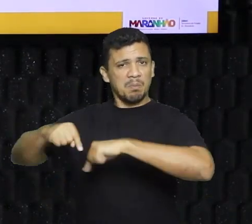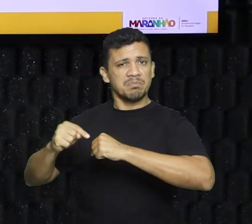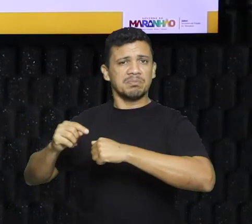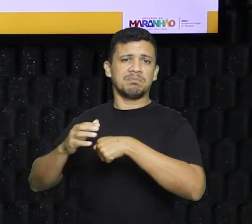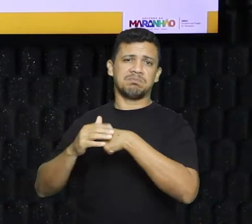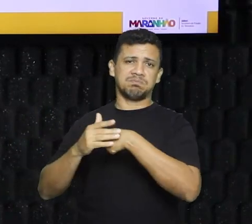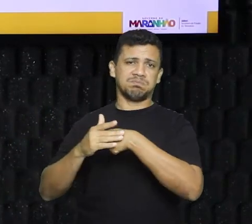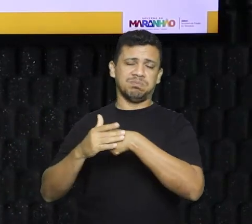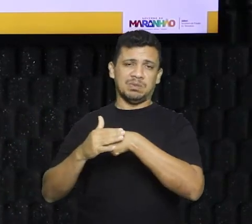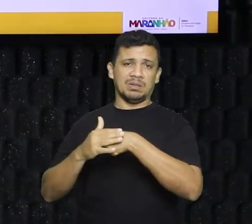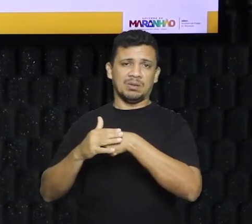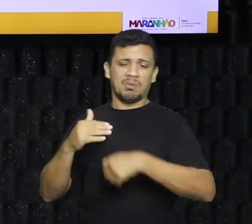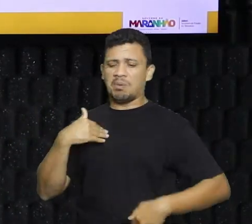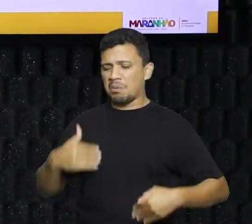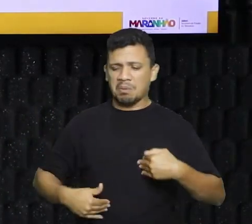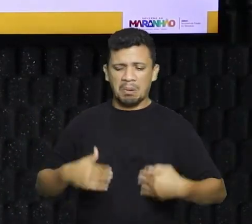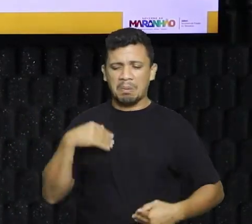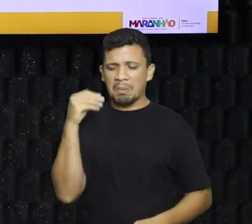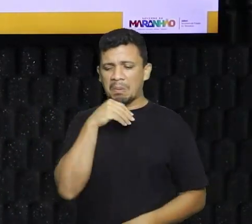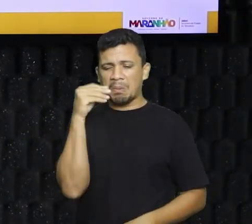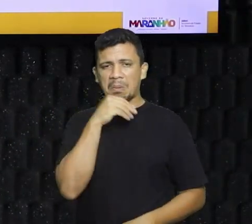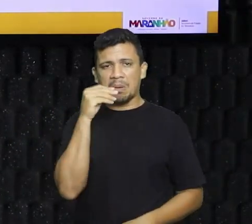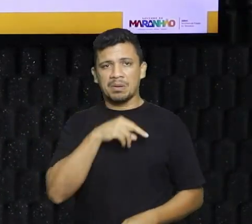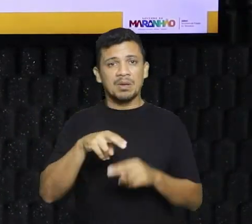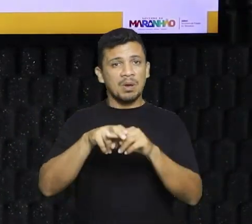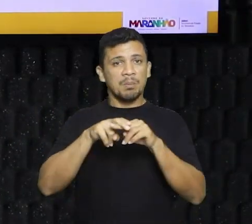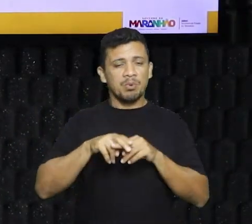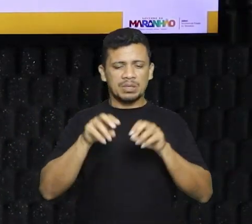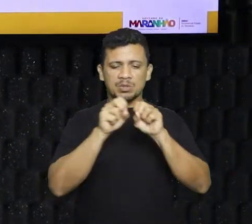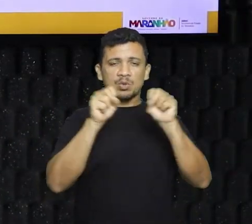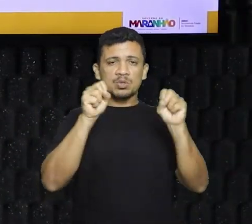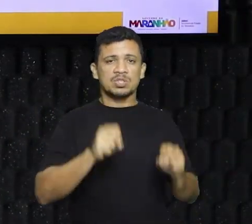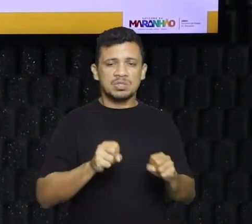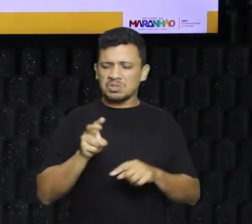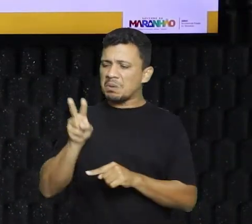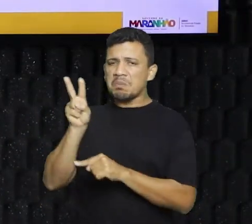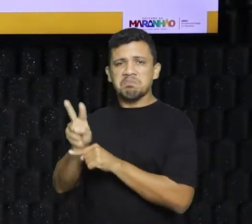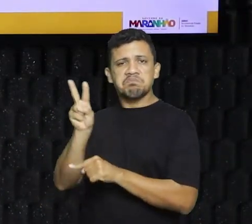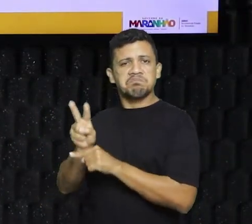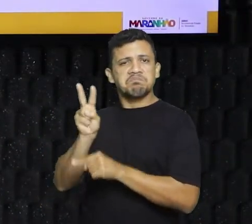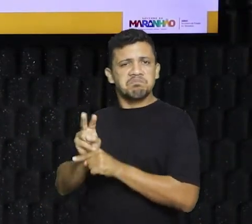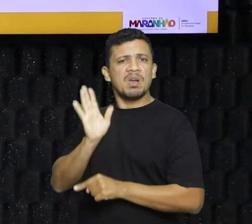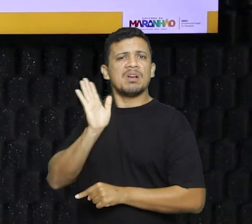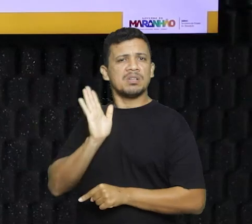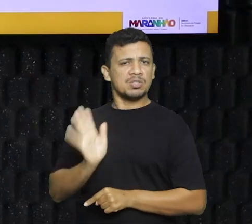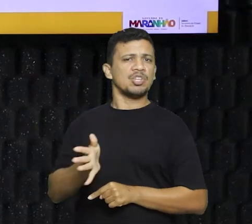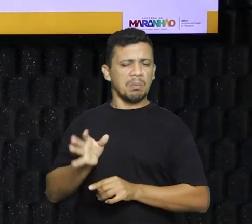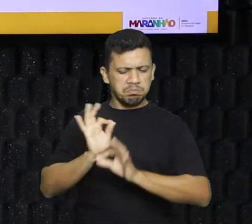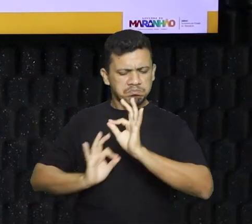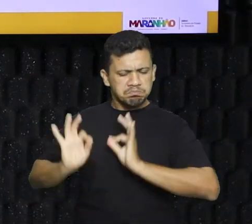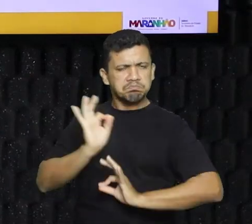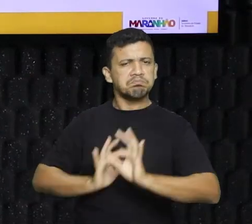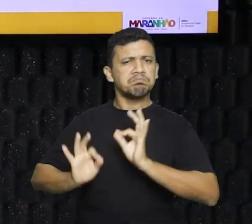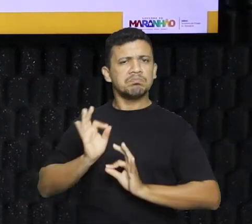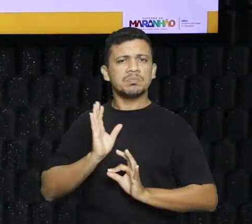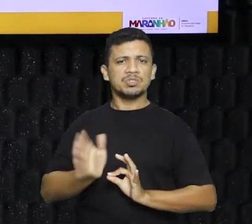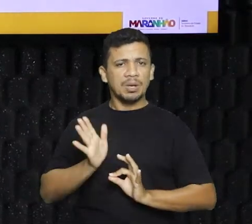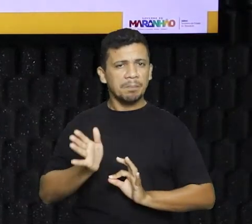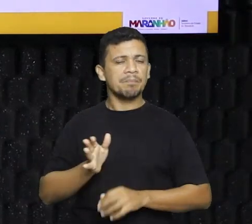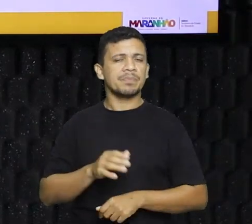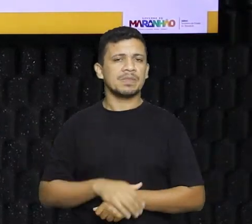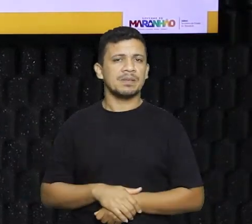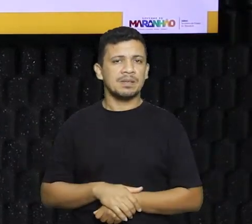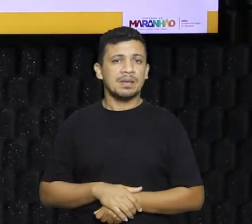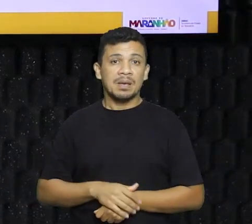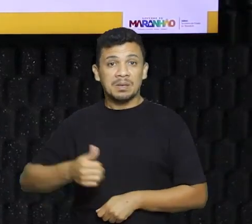destruir o nosso organismo. Então, o nosso sistema imunológico, ele está preparado de maneira